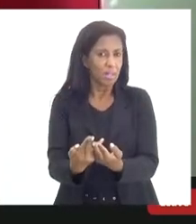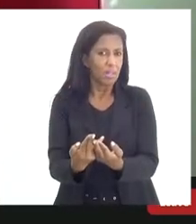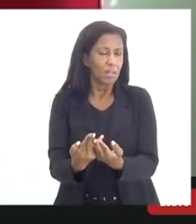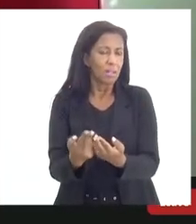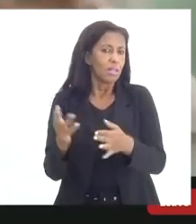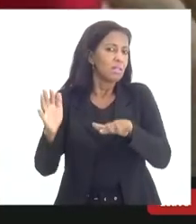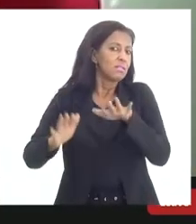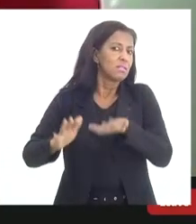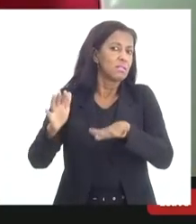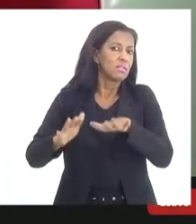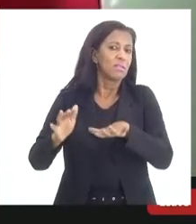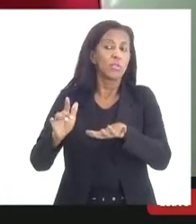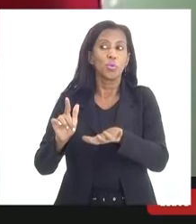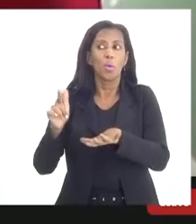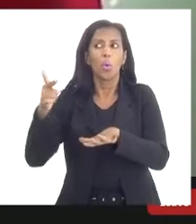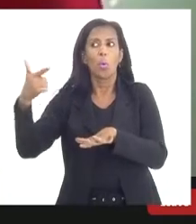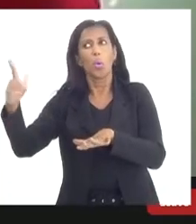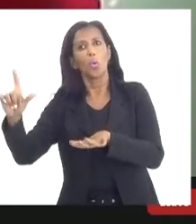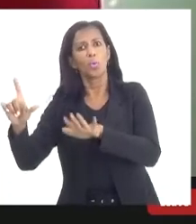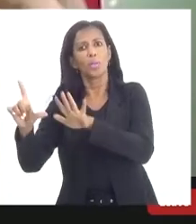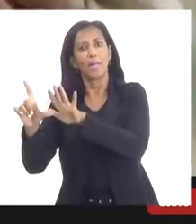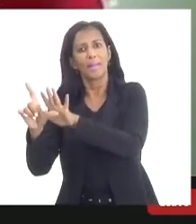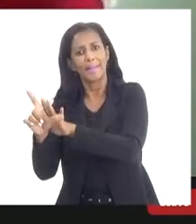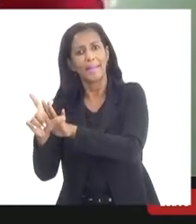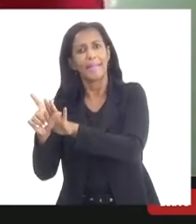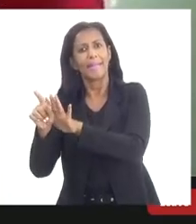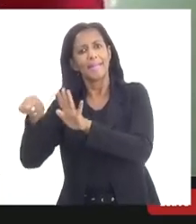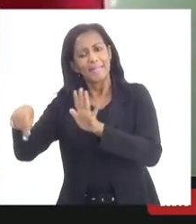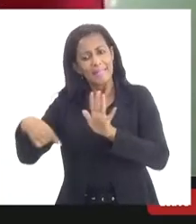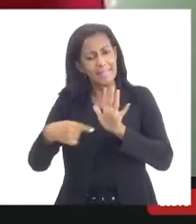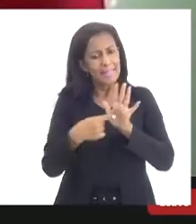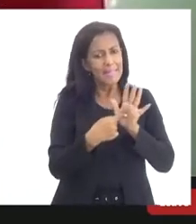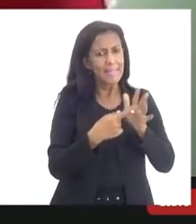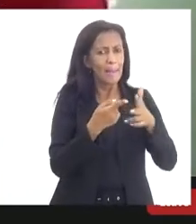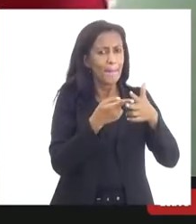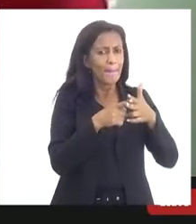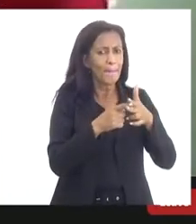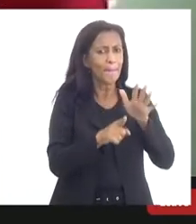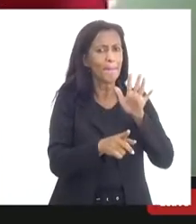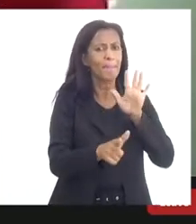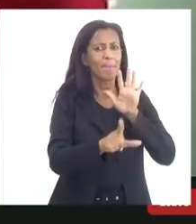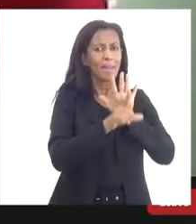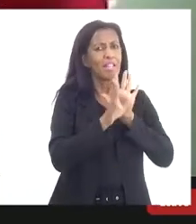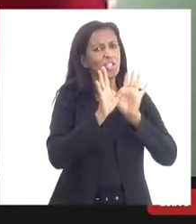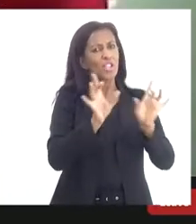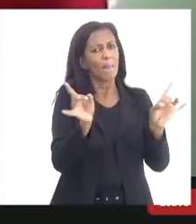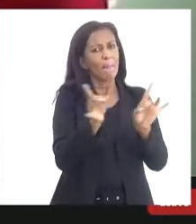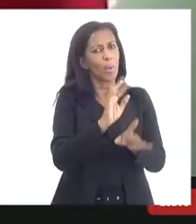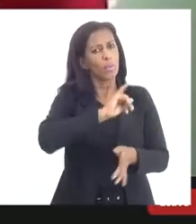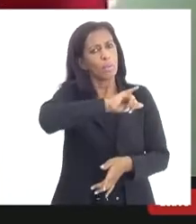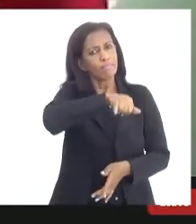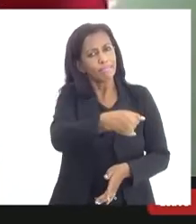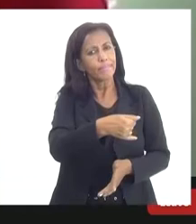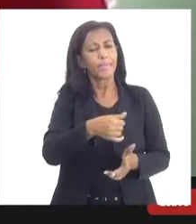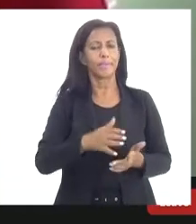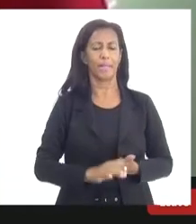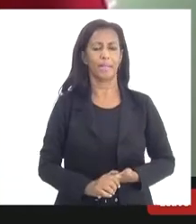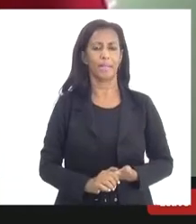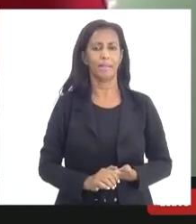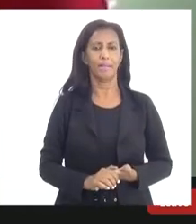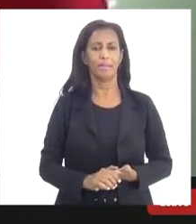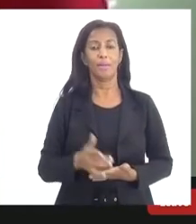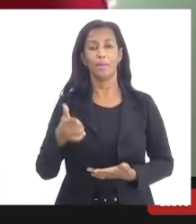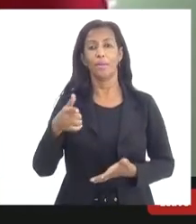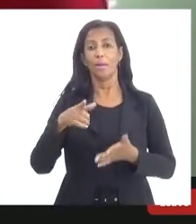seja fazer outras leis e sim da concretude as leis já existentes então antes de passar o deputado